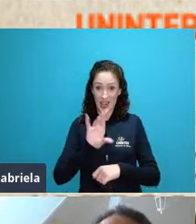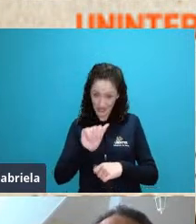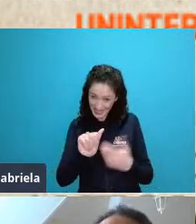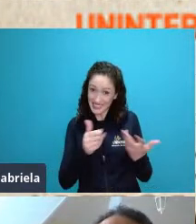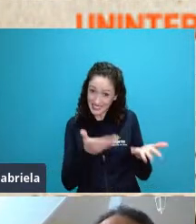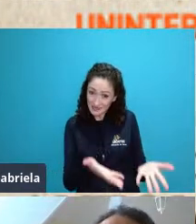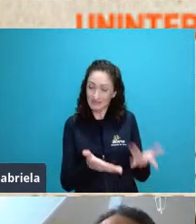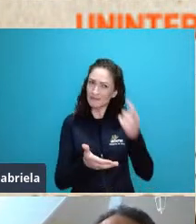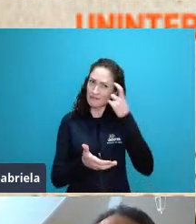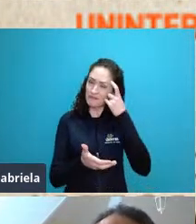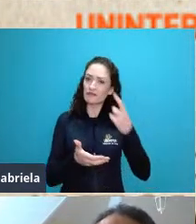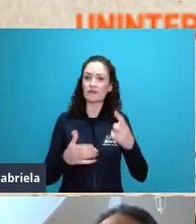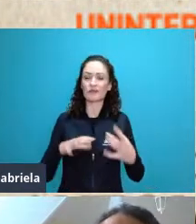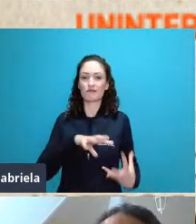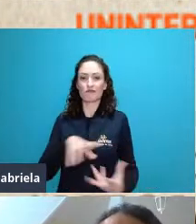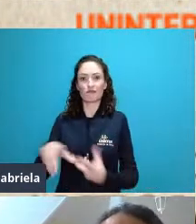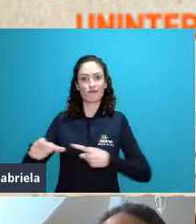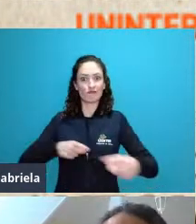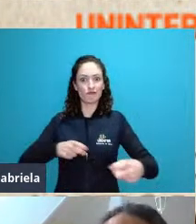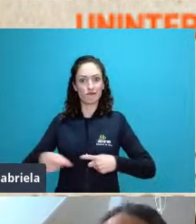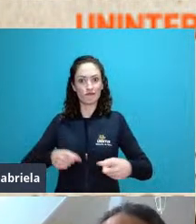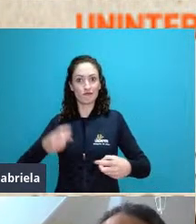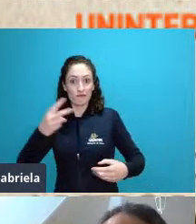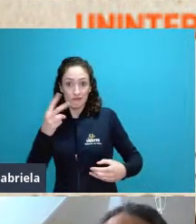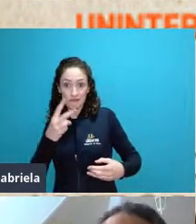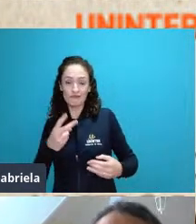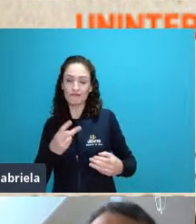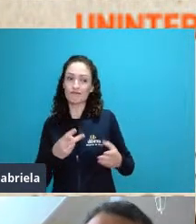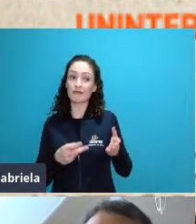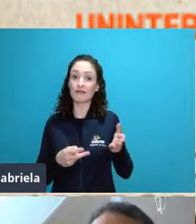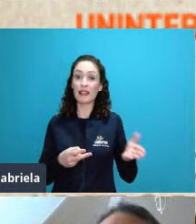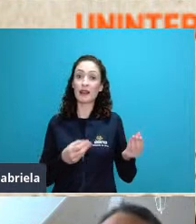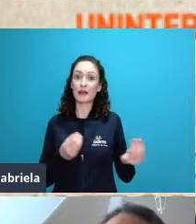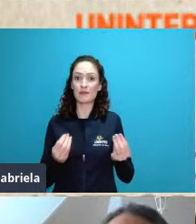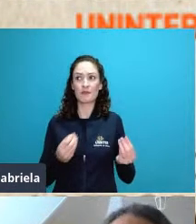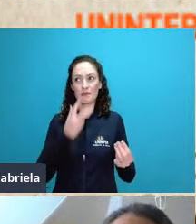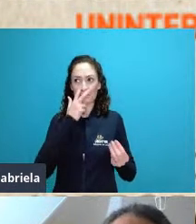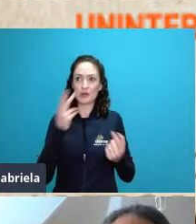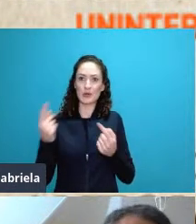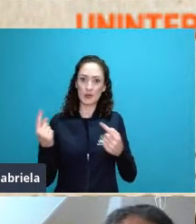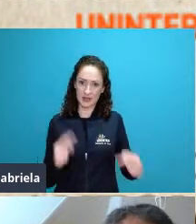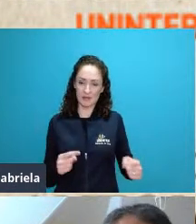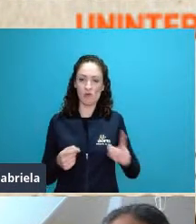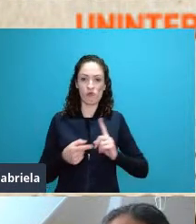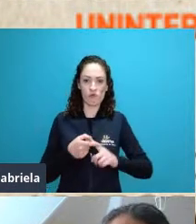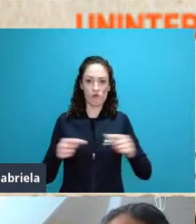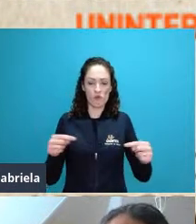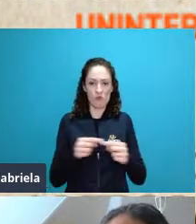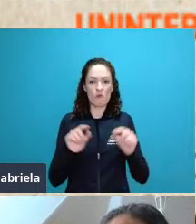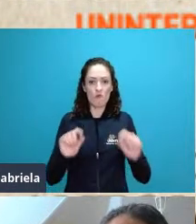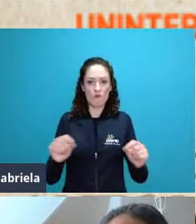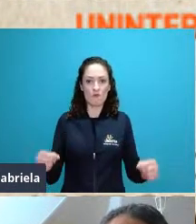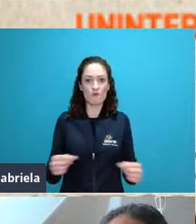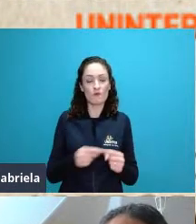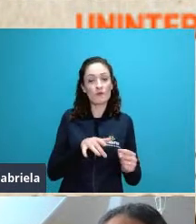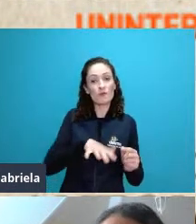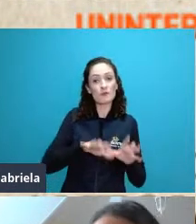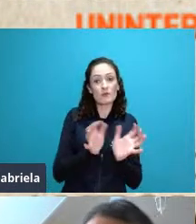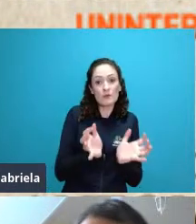mundial ele estava de lado oposto ao grupo